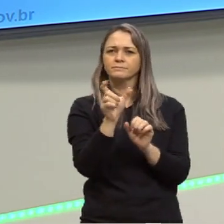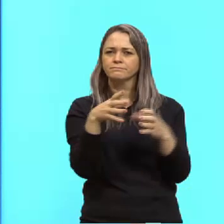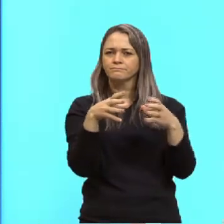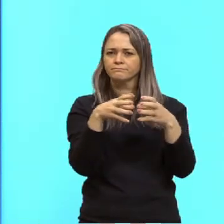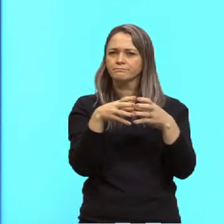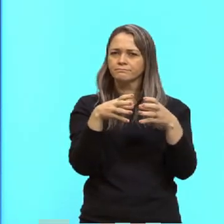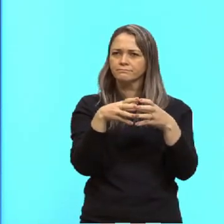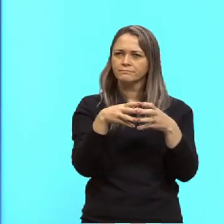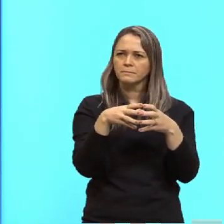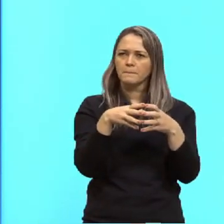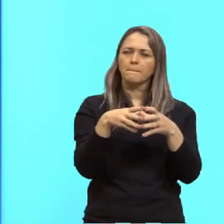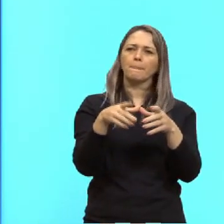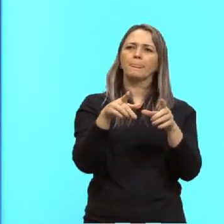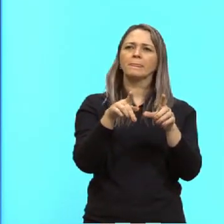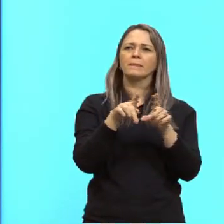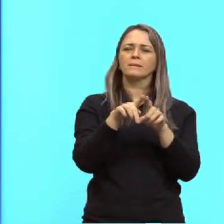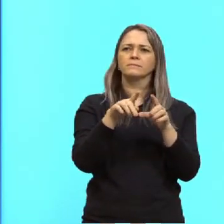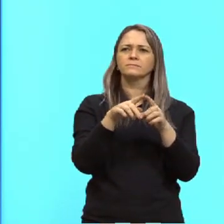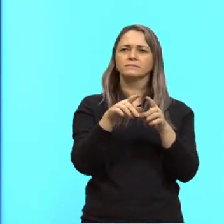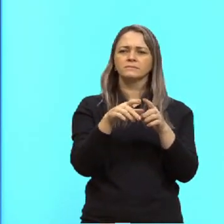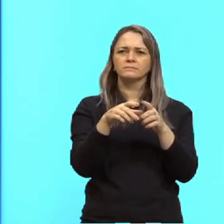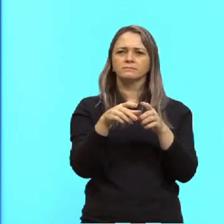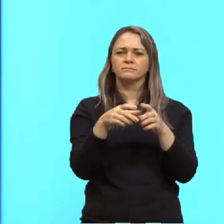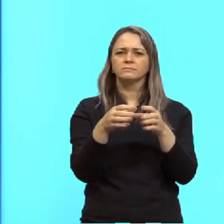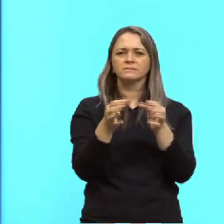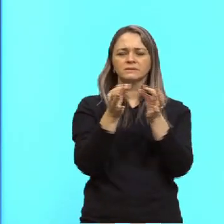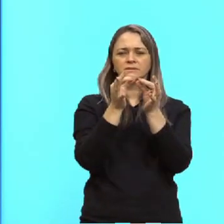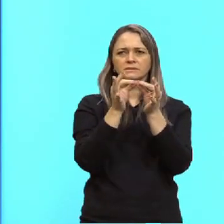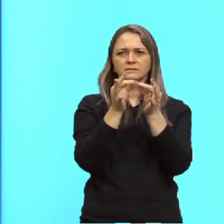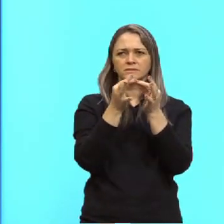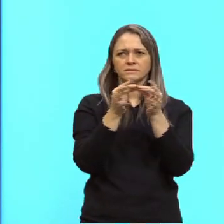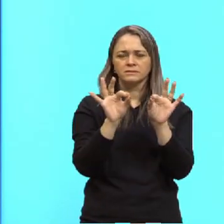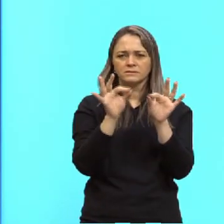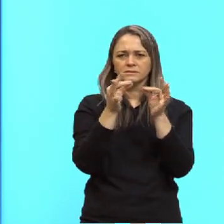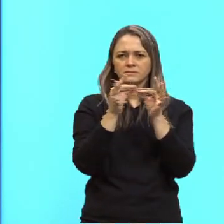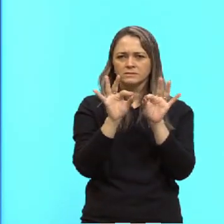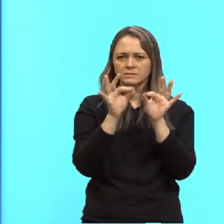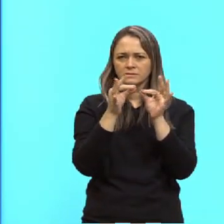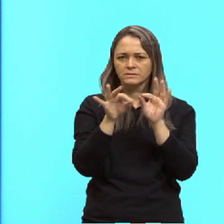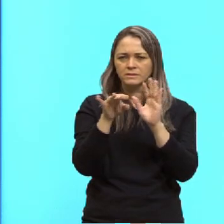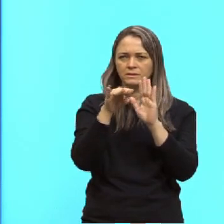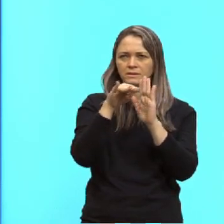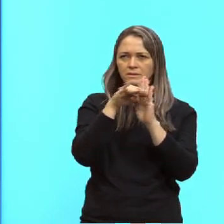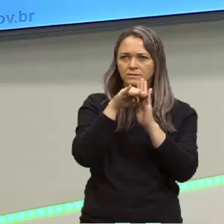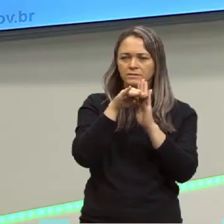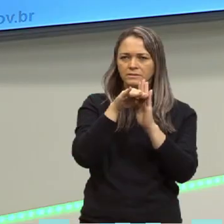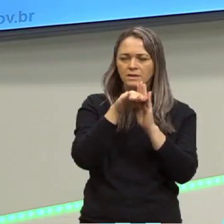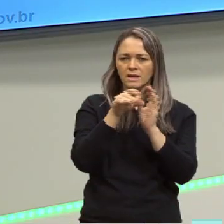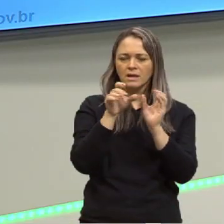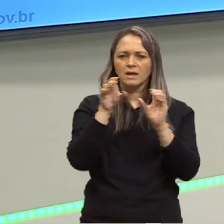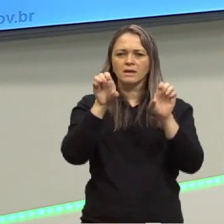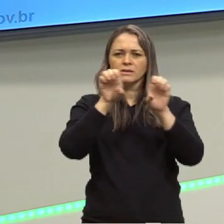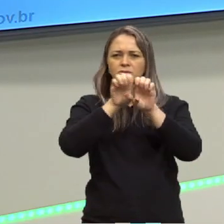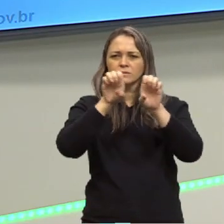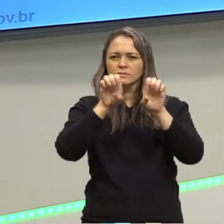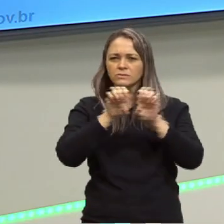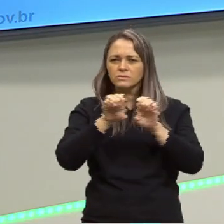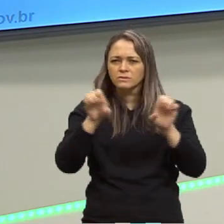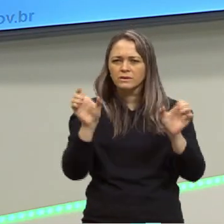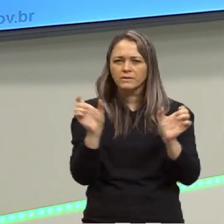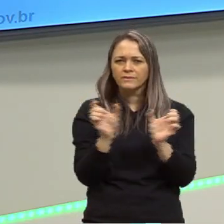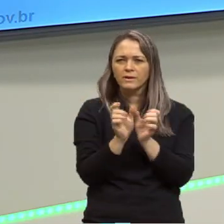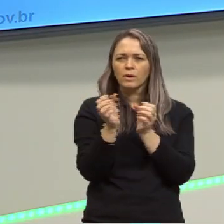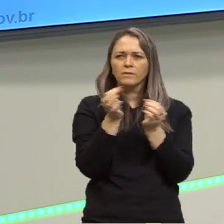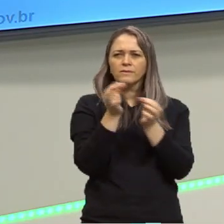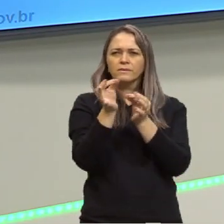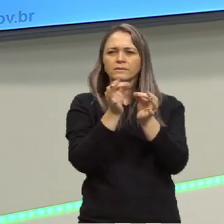Eu posso fazer essa análise no nível sintático que é essa estrutura frasal e como isso vai se organizar